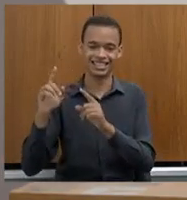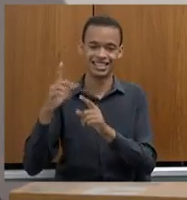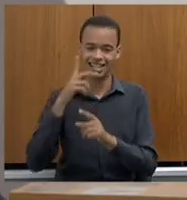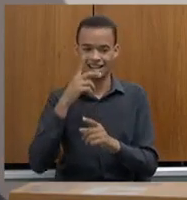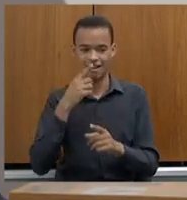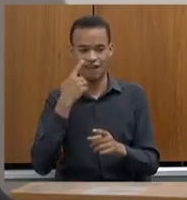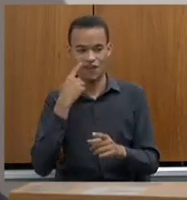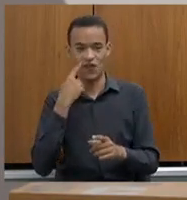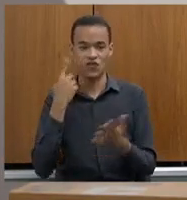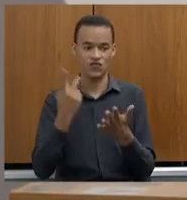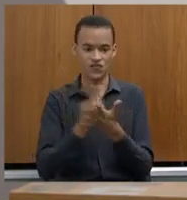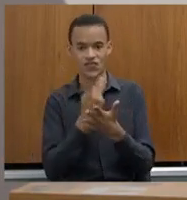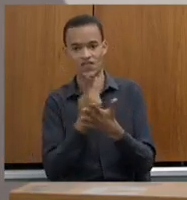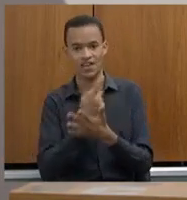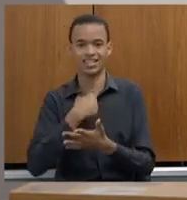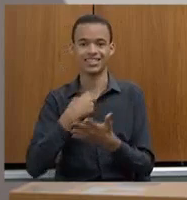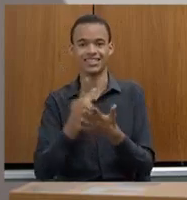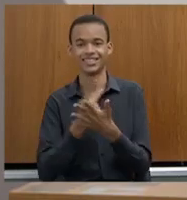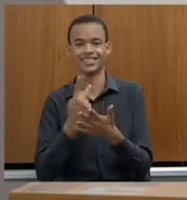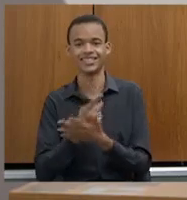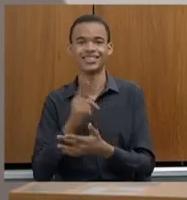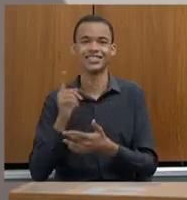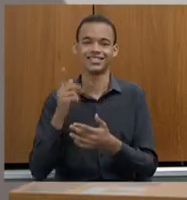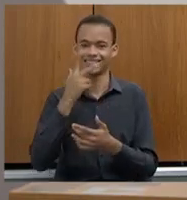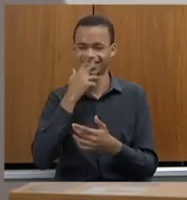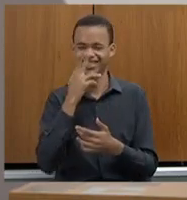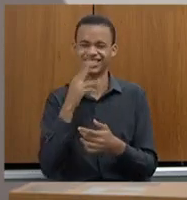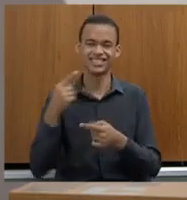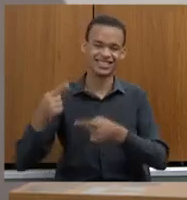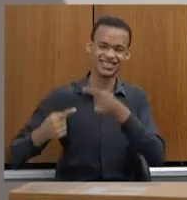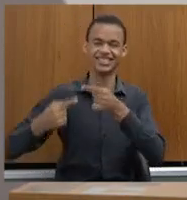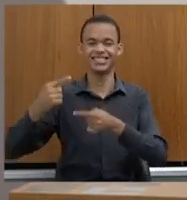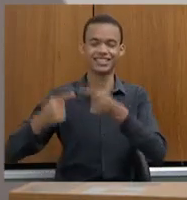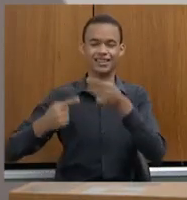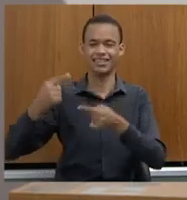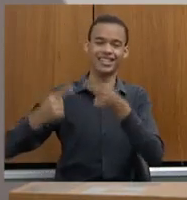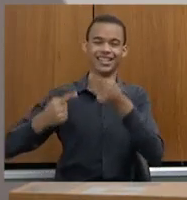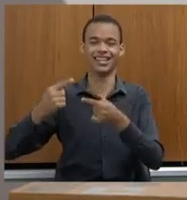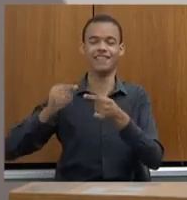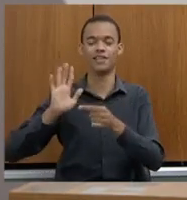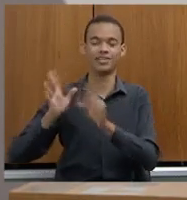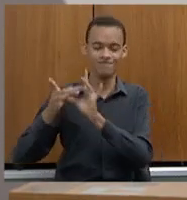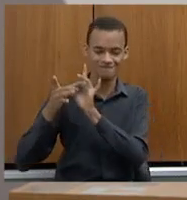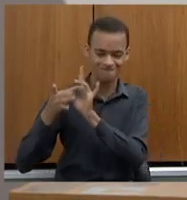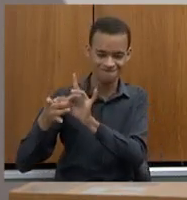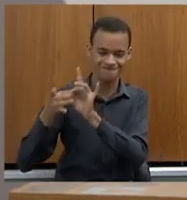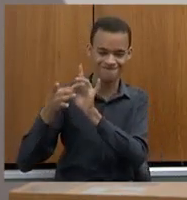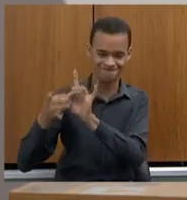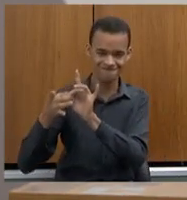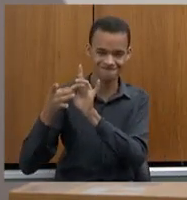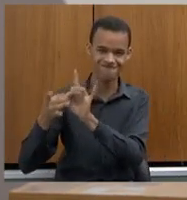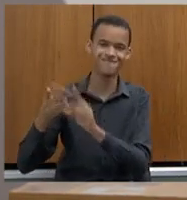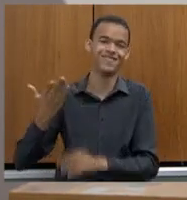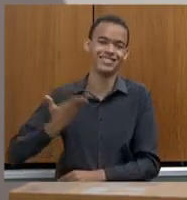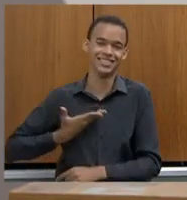entre nós, mas, apesar dessas guerras nossas, nossa amizade continuou, não é mesmo? Não tem?